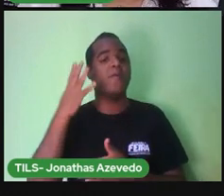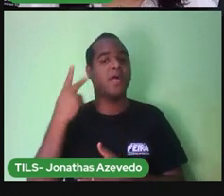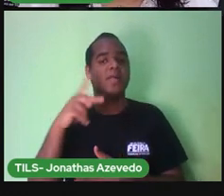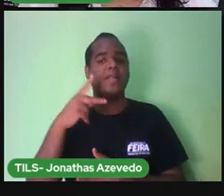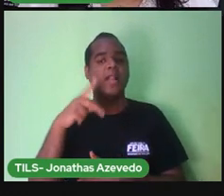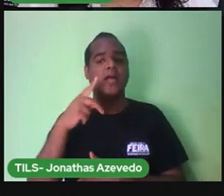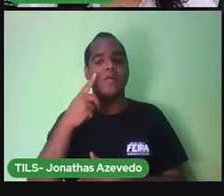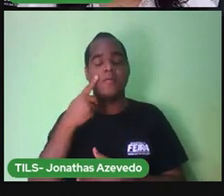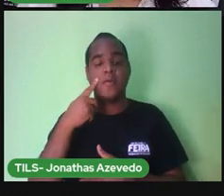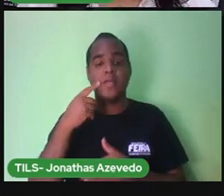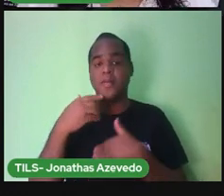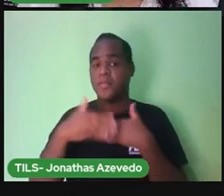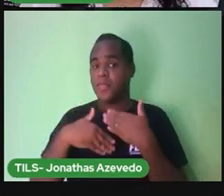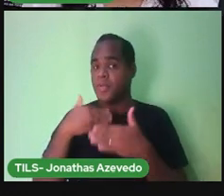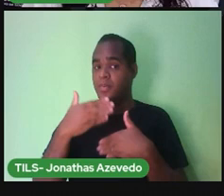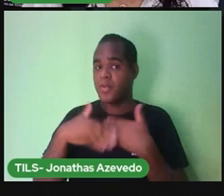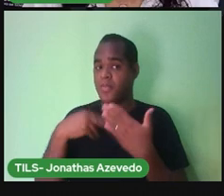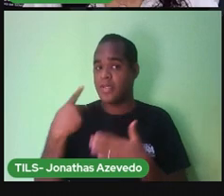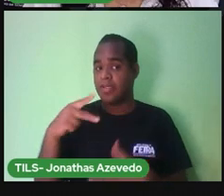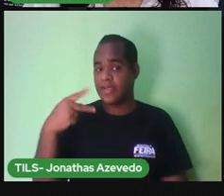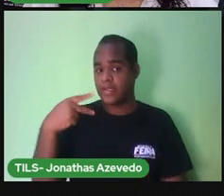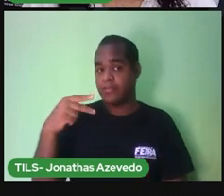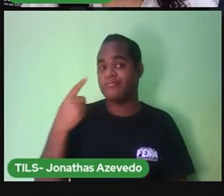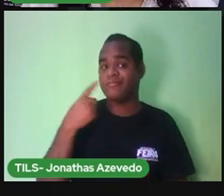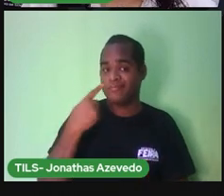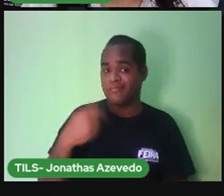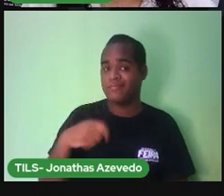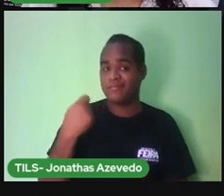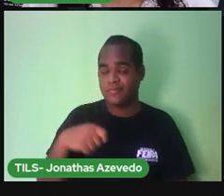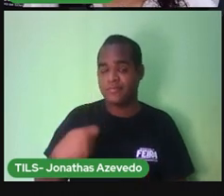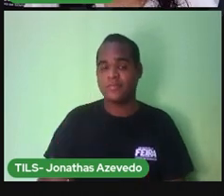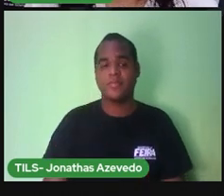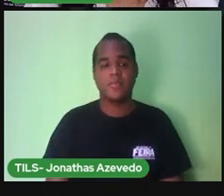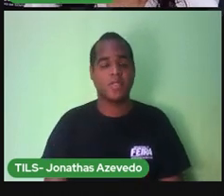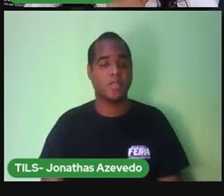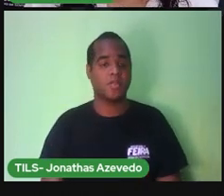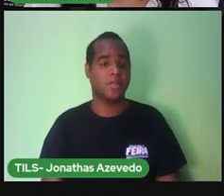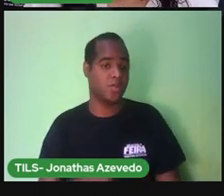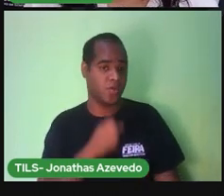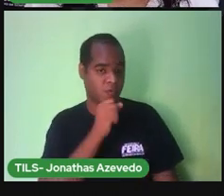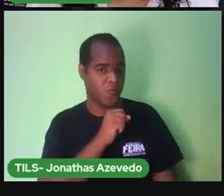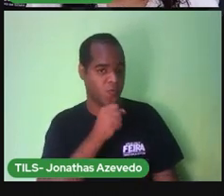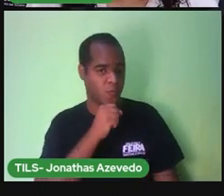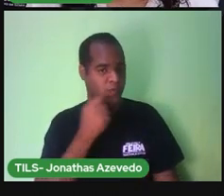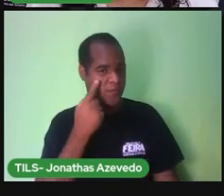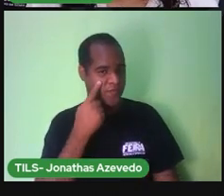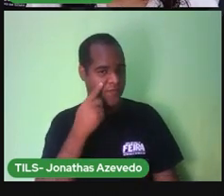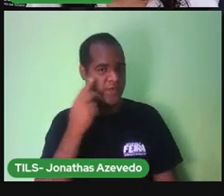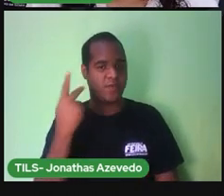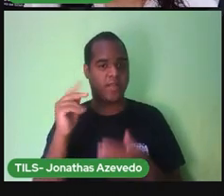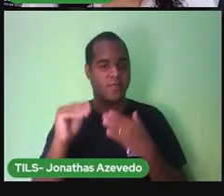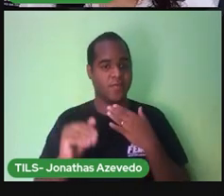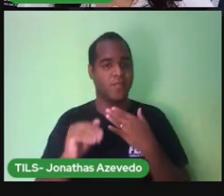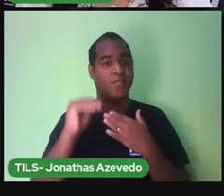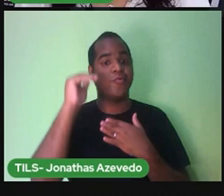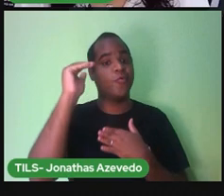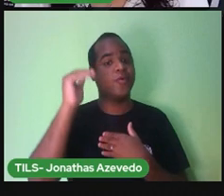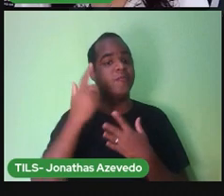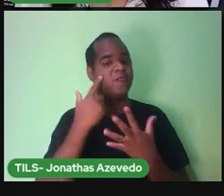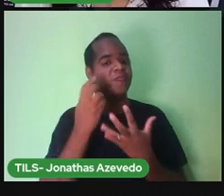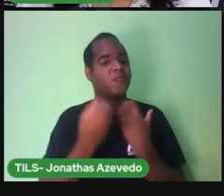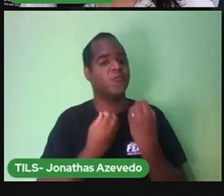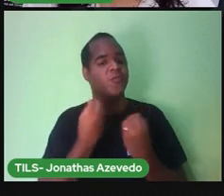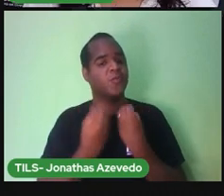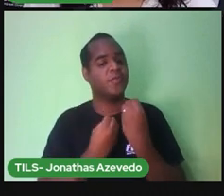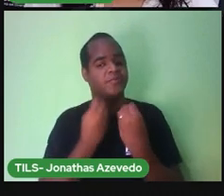acompanhar A evolução Do seu crescimento A avó de Mateus Quer ver o quanto O seu netinho cresceu E ela